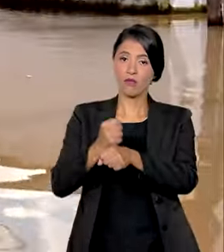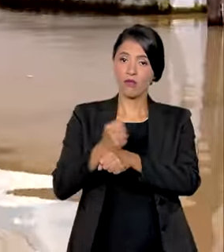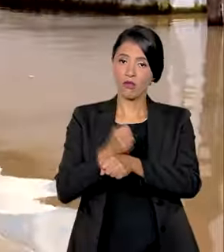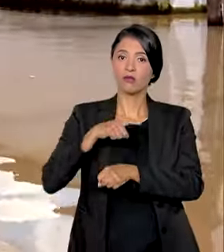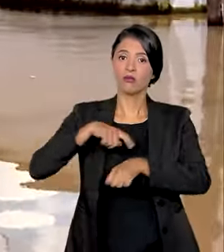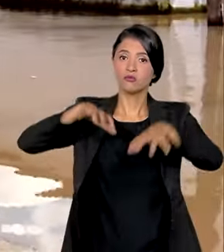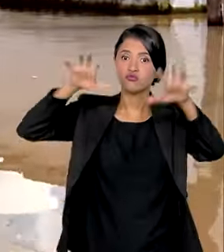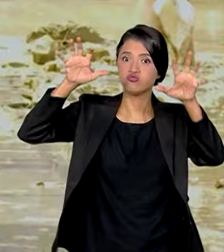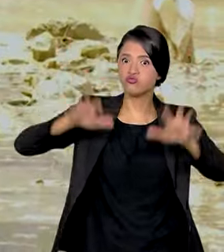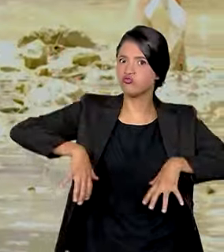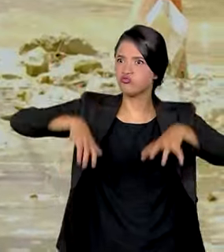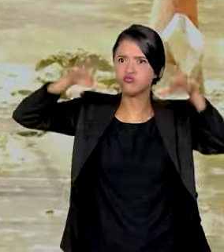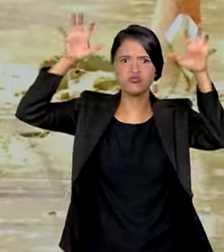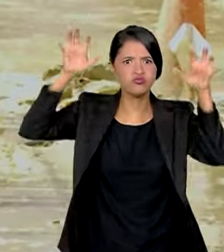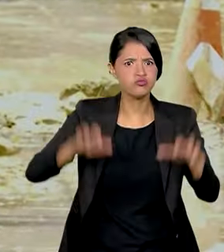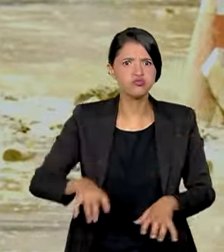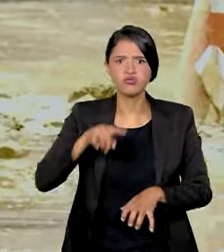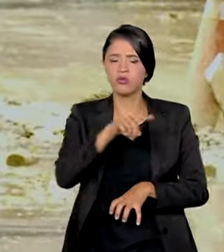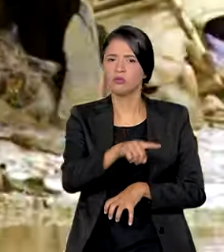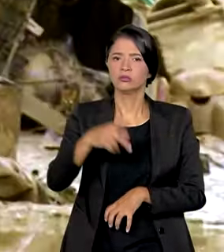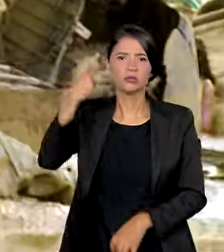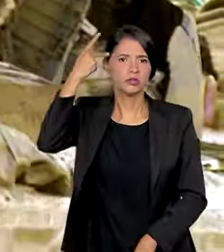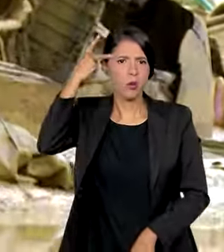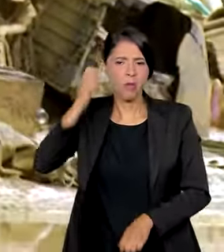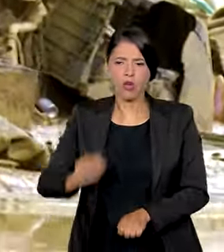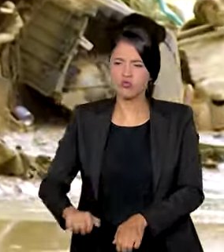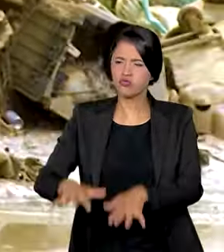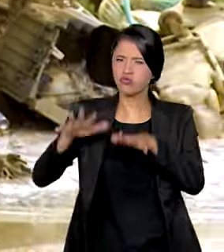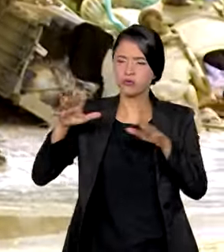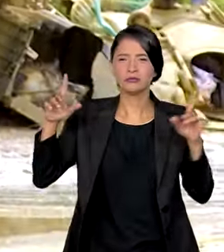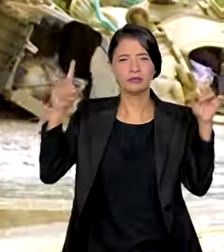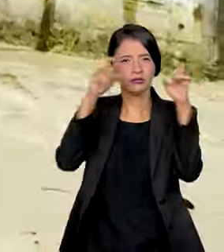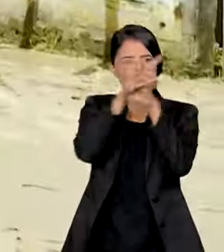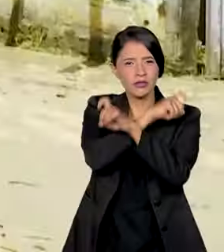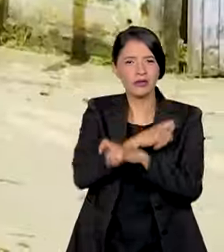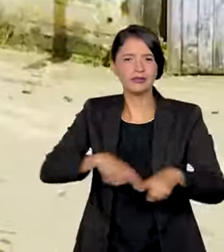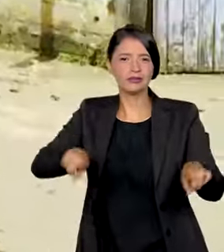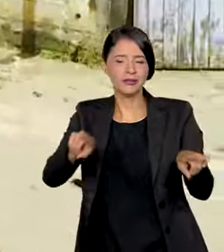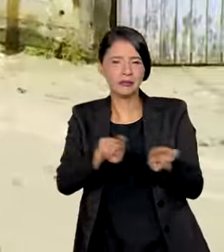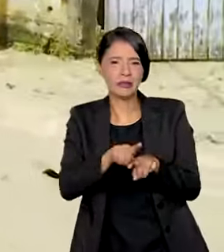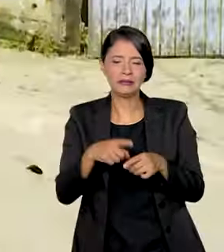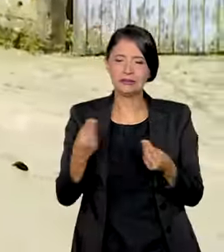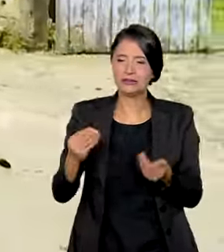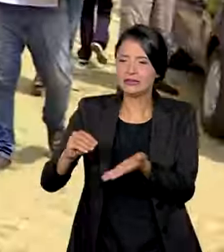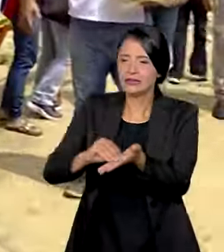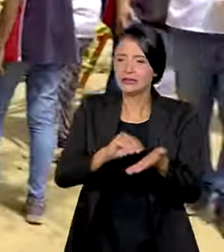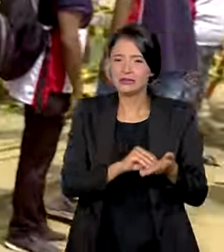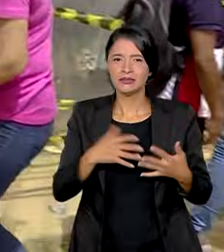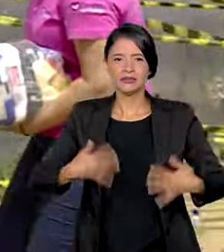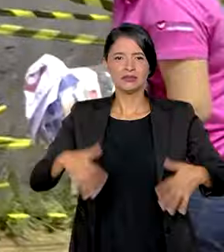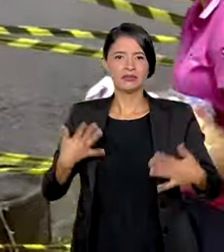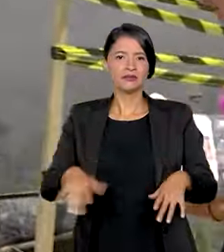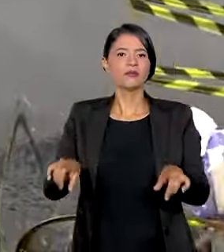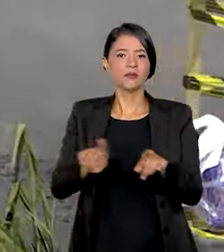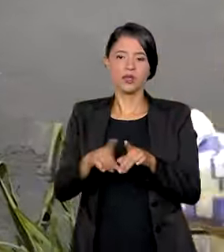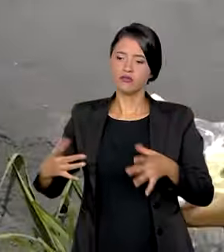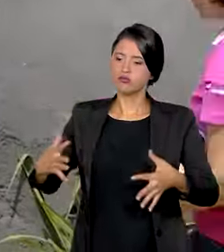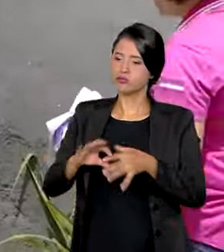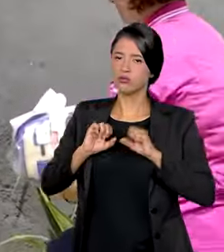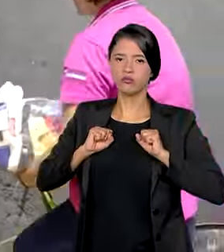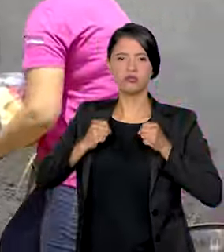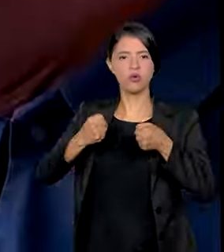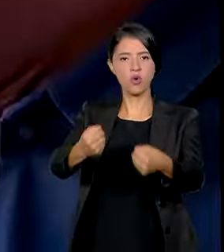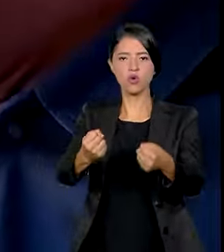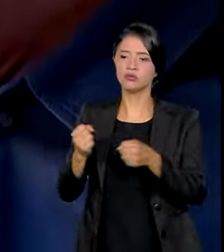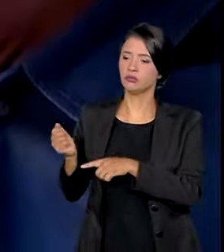Ano das chuvas de volumes históricos no litoral de São Paulo, da dificuldade, do desalento, mas também de união